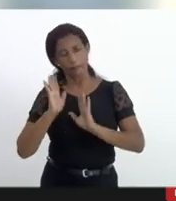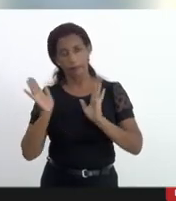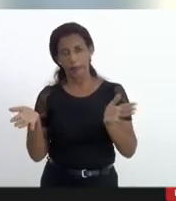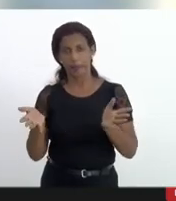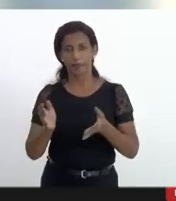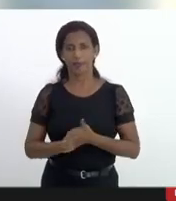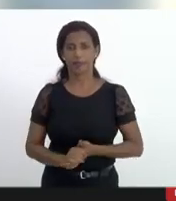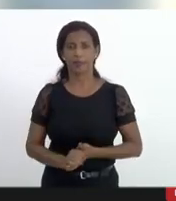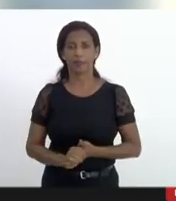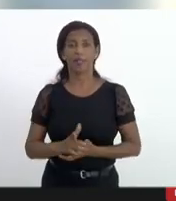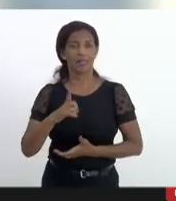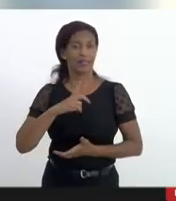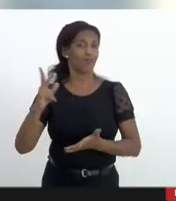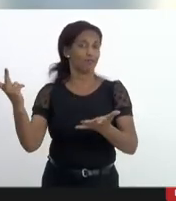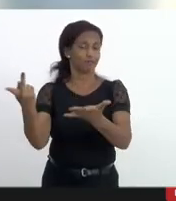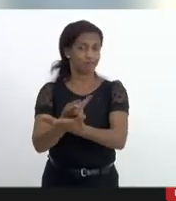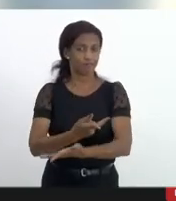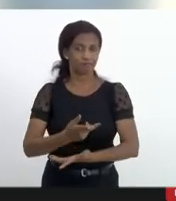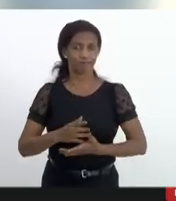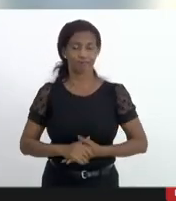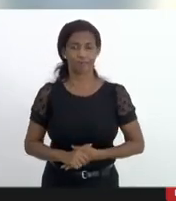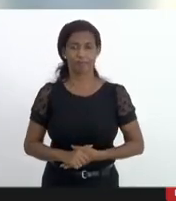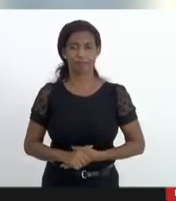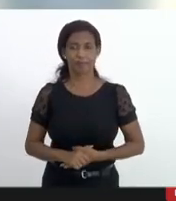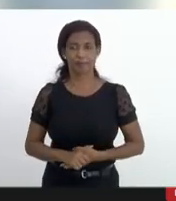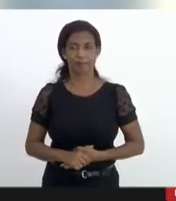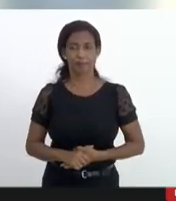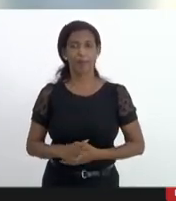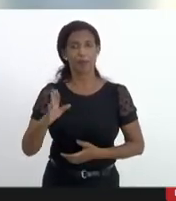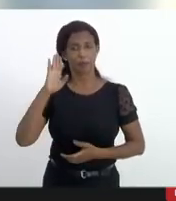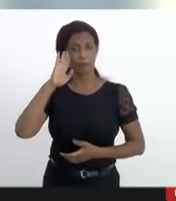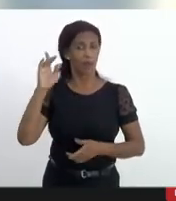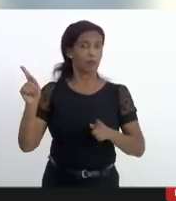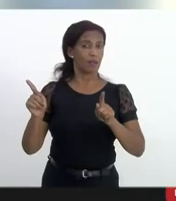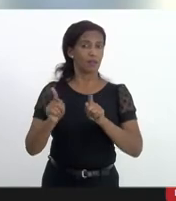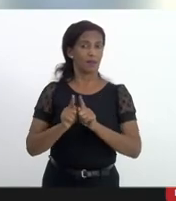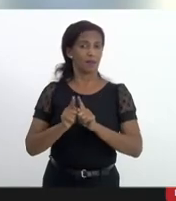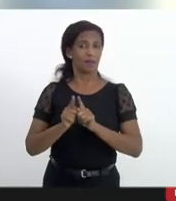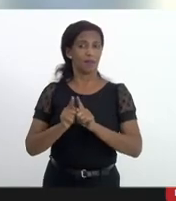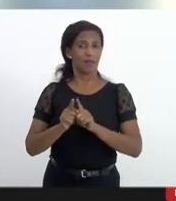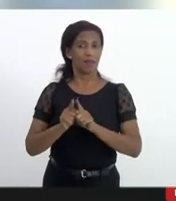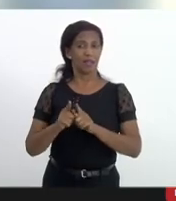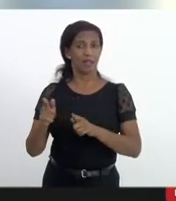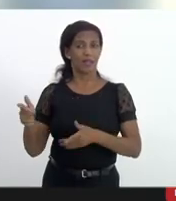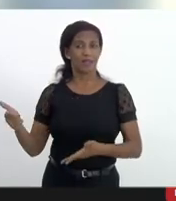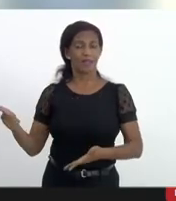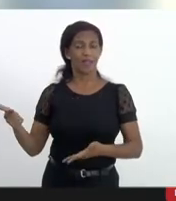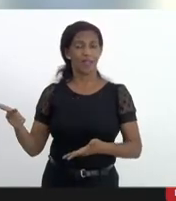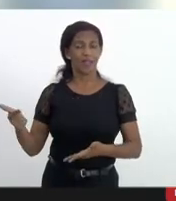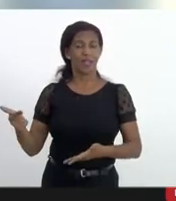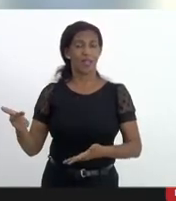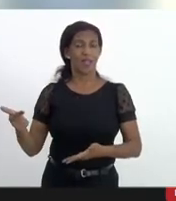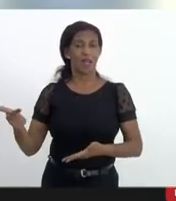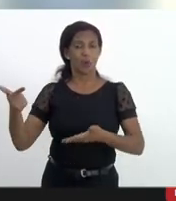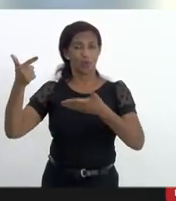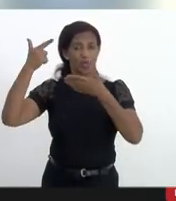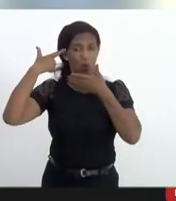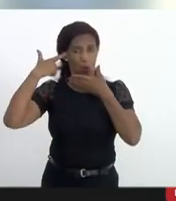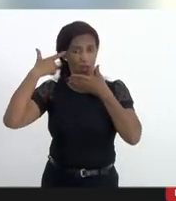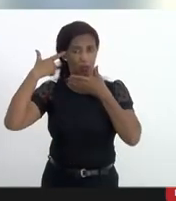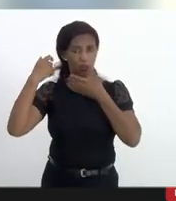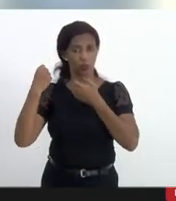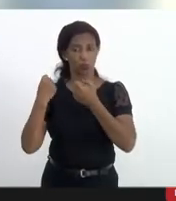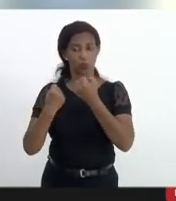ele ainda ocorre e prioritariamente ele envolve o sequestro da carga juntamente com seus motoristas